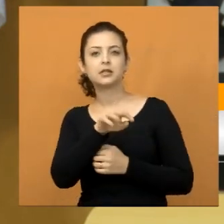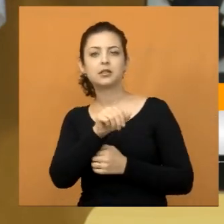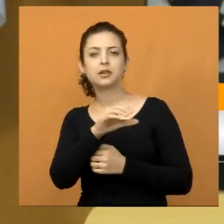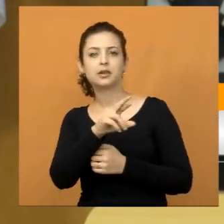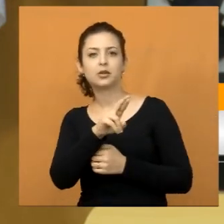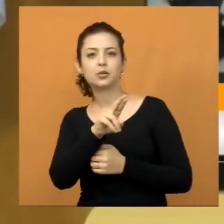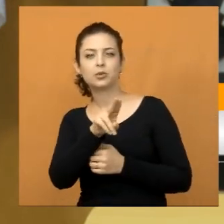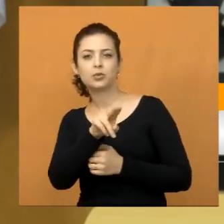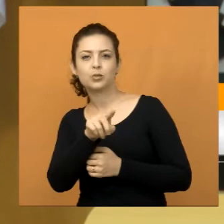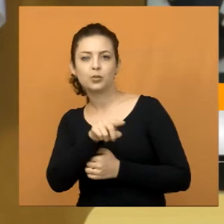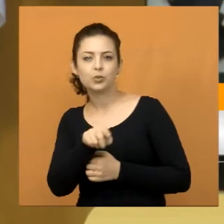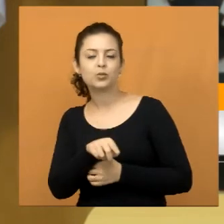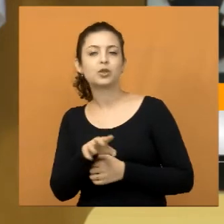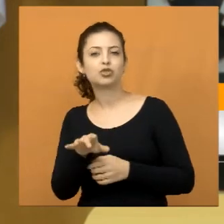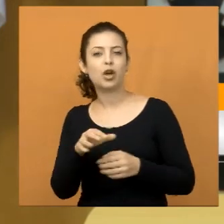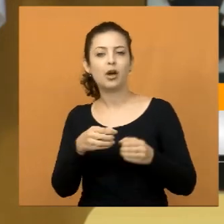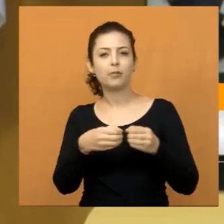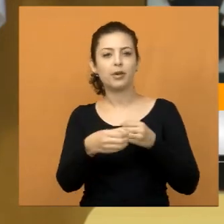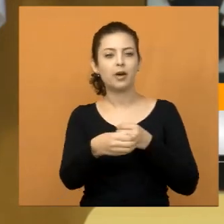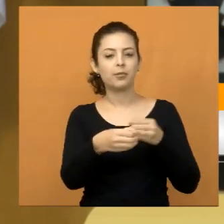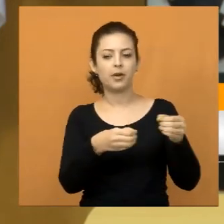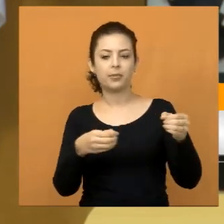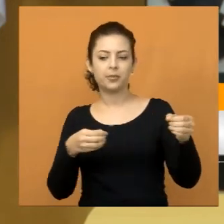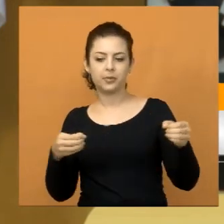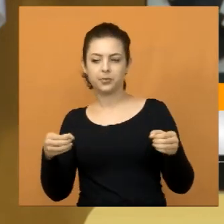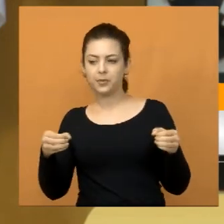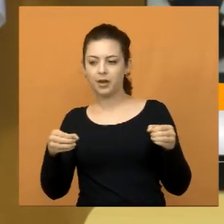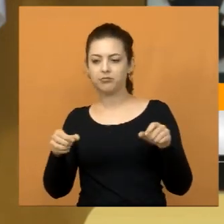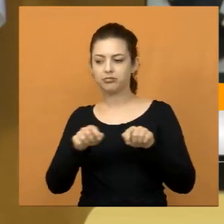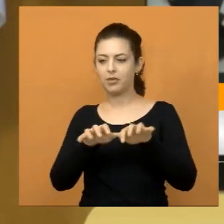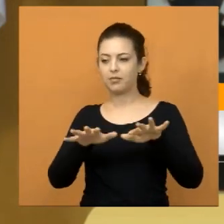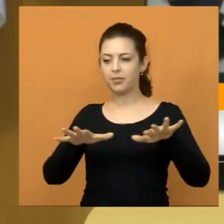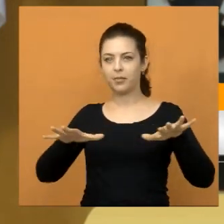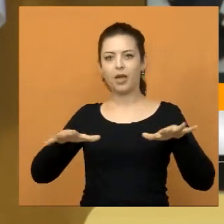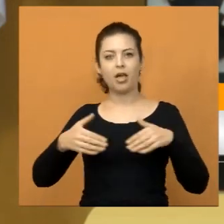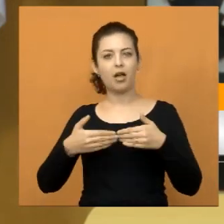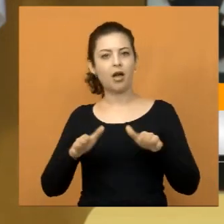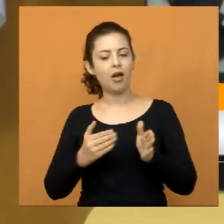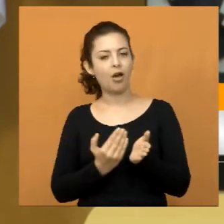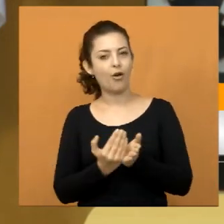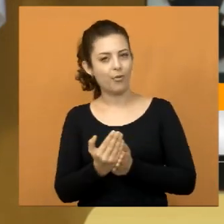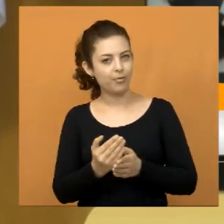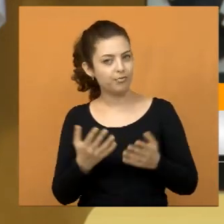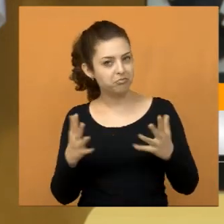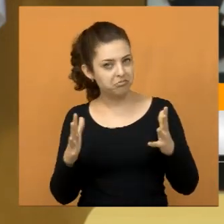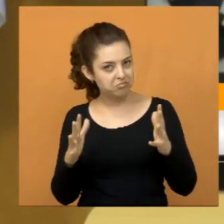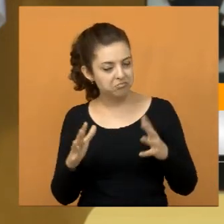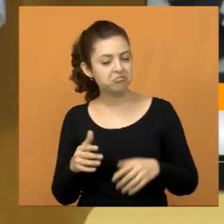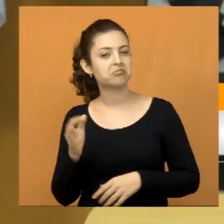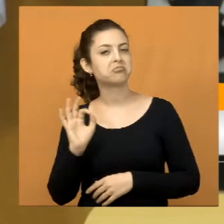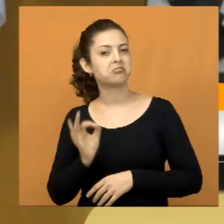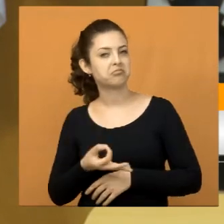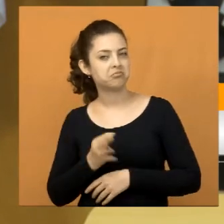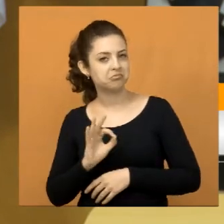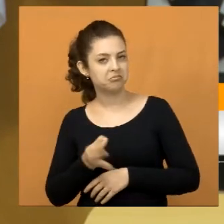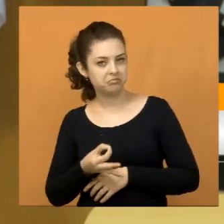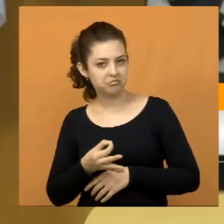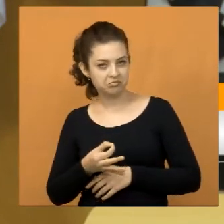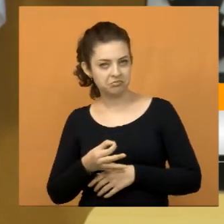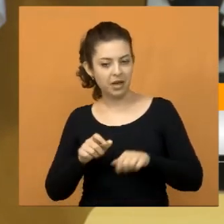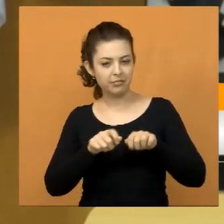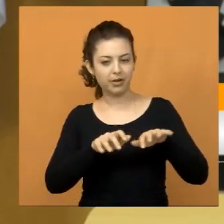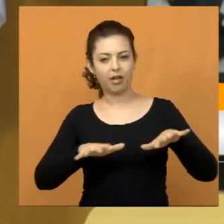descentralizar, já está descentralizando, porque a partir da inauguração já começou a funcionar, não é isso? Vai descentralizar essa